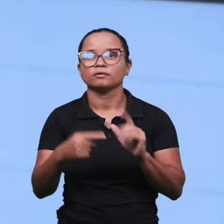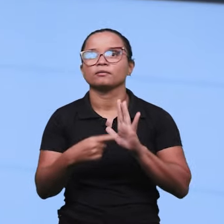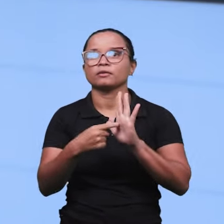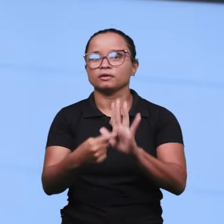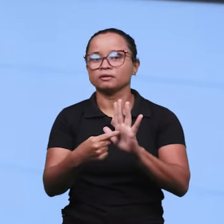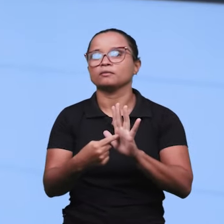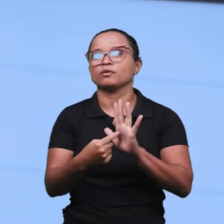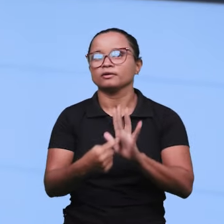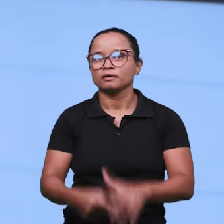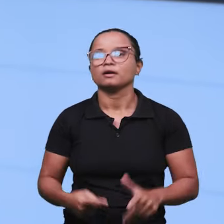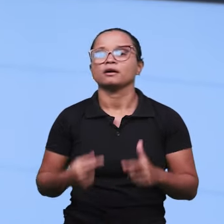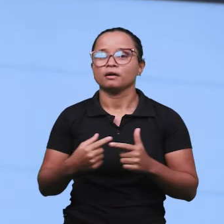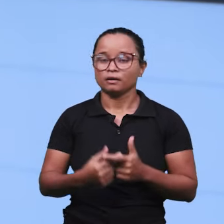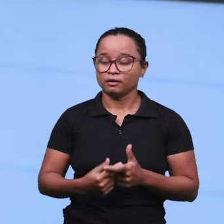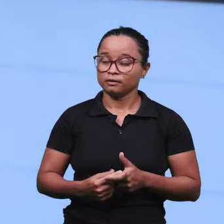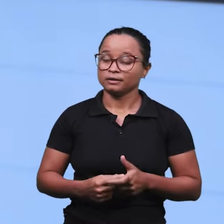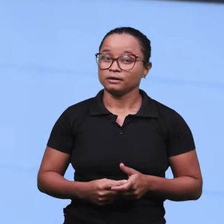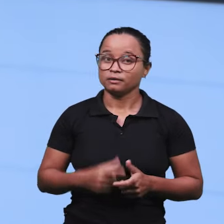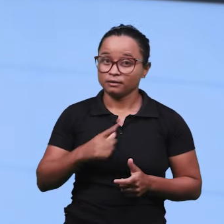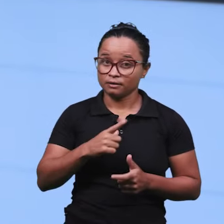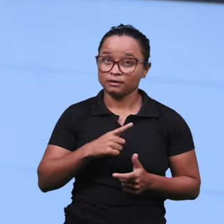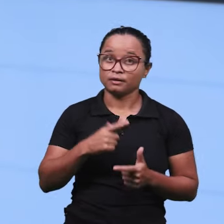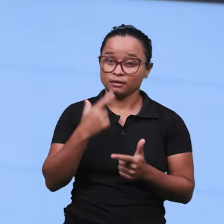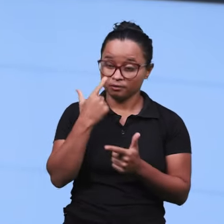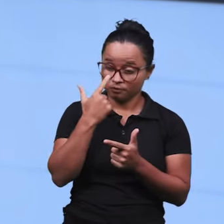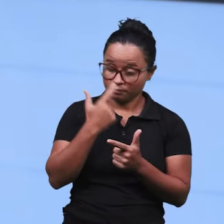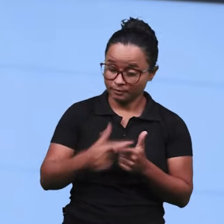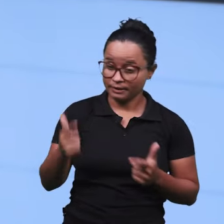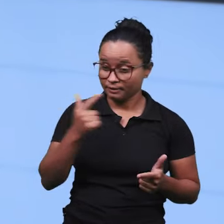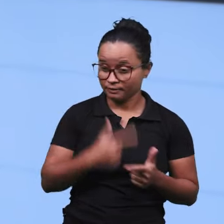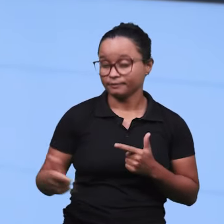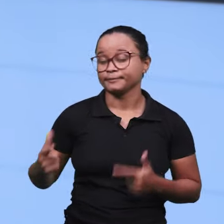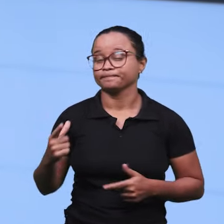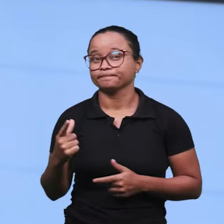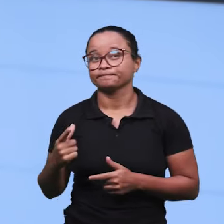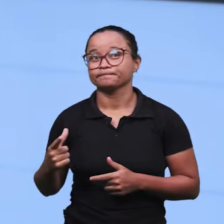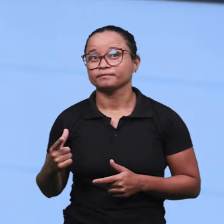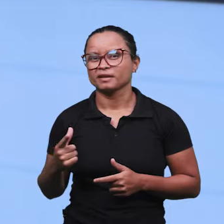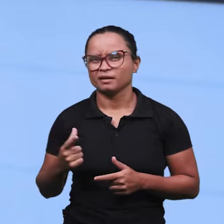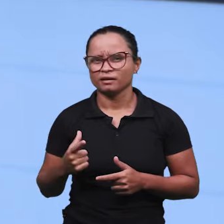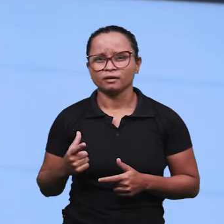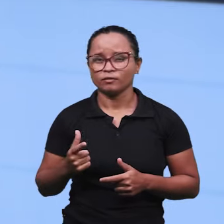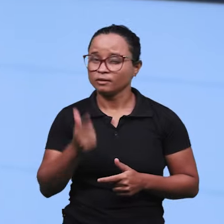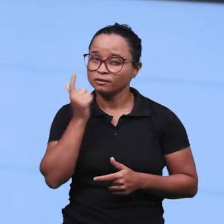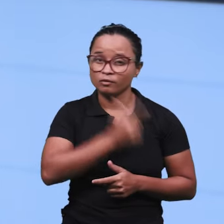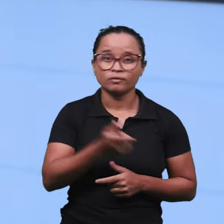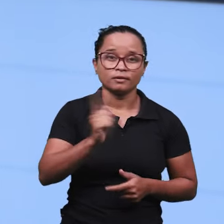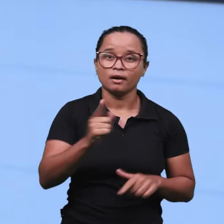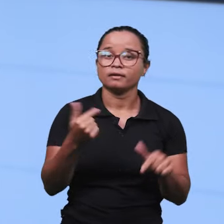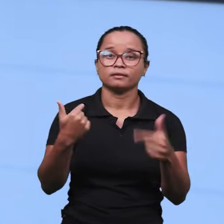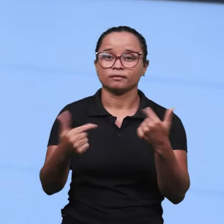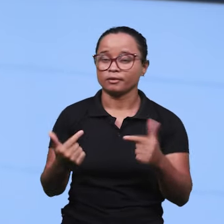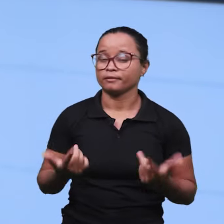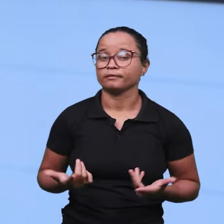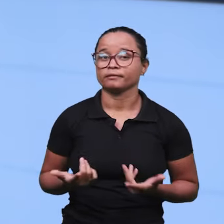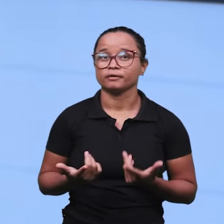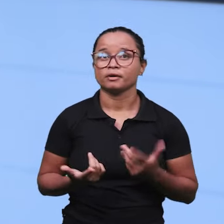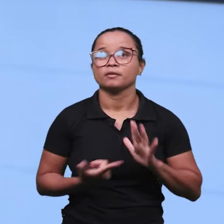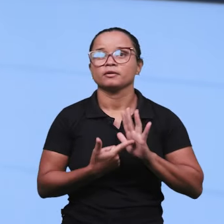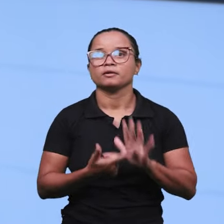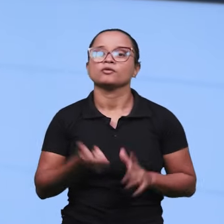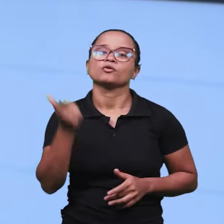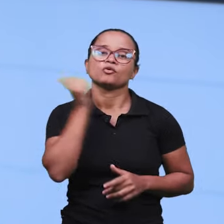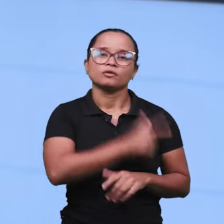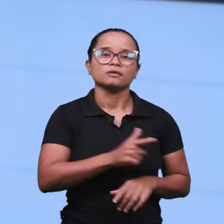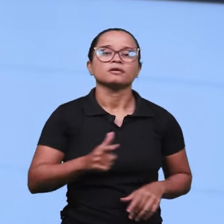demonstrar que você realmente está naquela fase ali, naquele incapacitado, para poder, realmente,